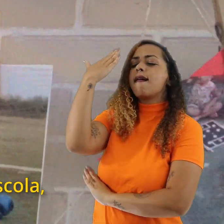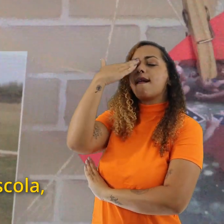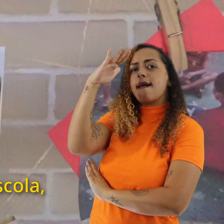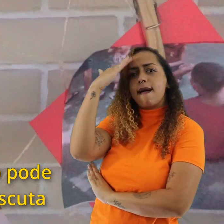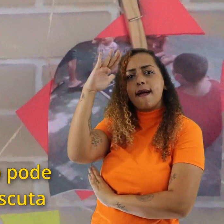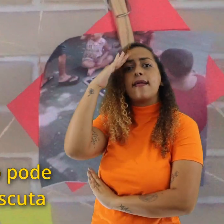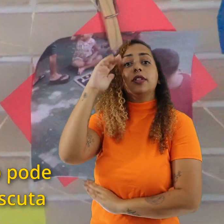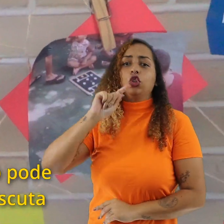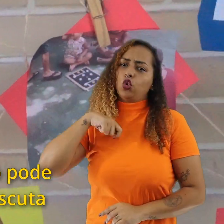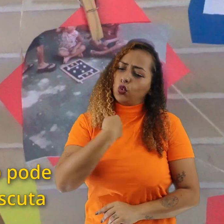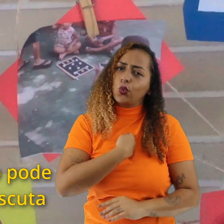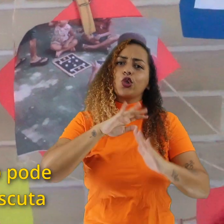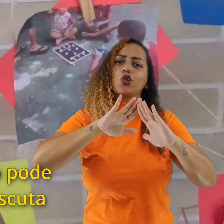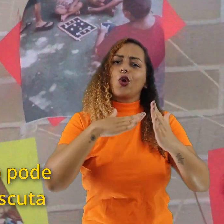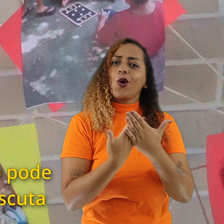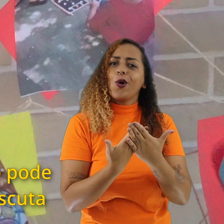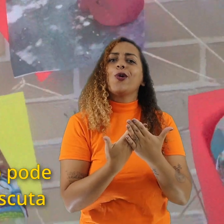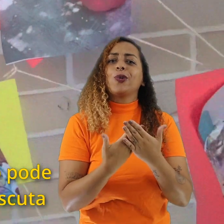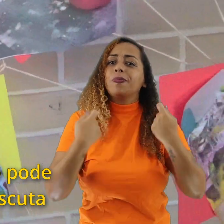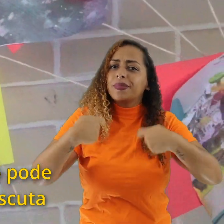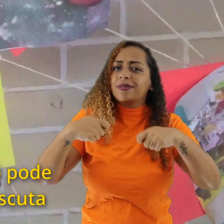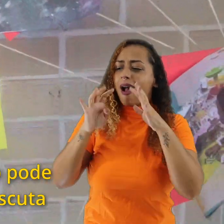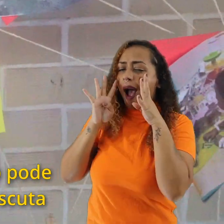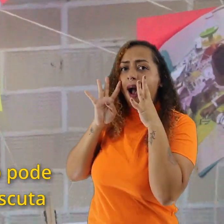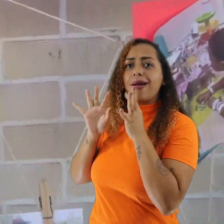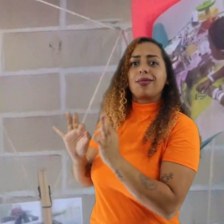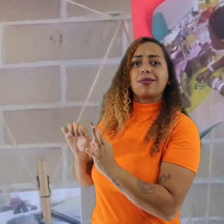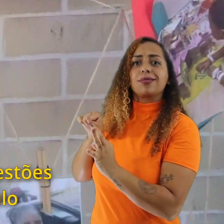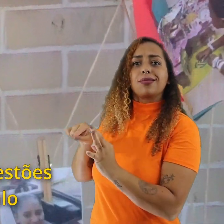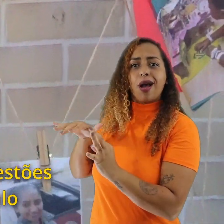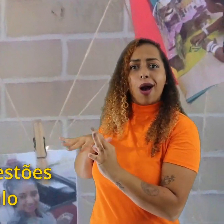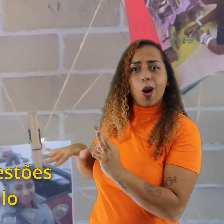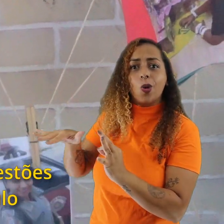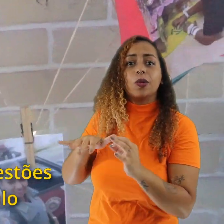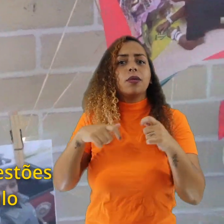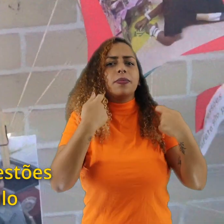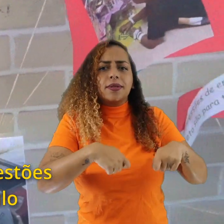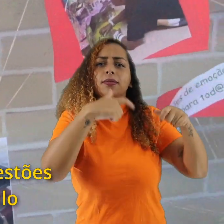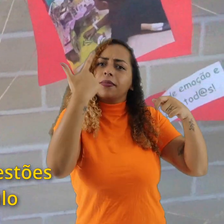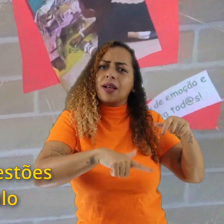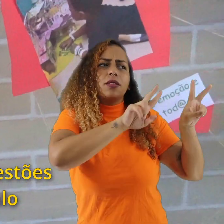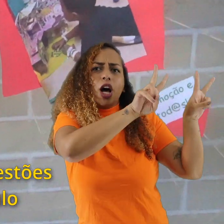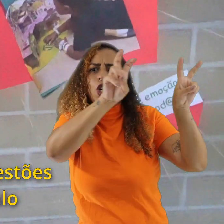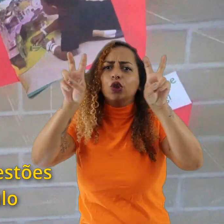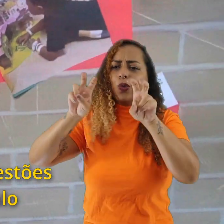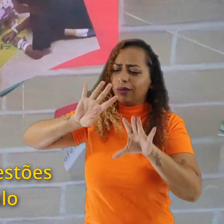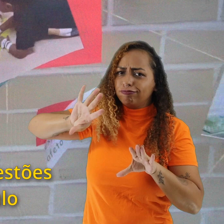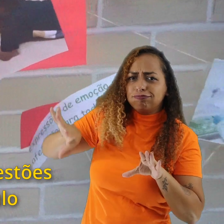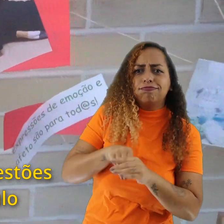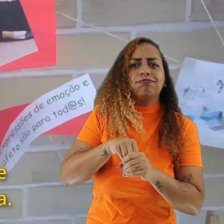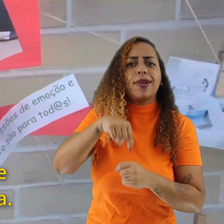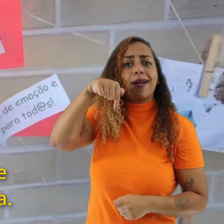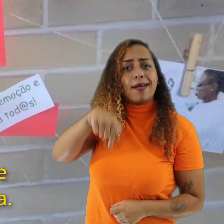enquanto escola, gente entende que não pode nem negligenciar essa escuta, e muito menos essas questões dentro de um